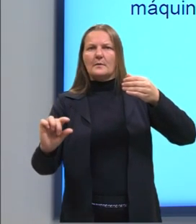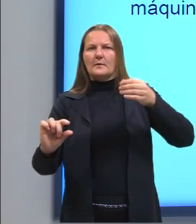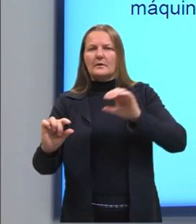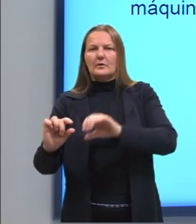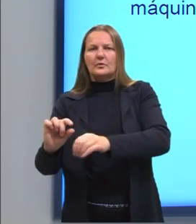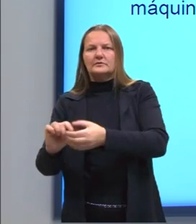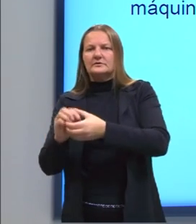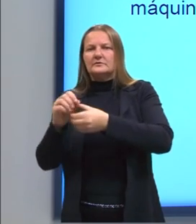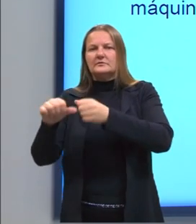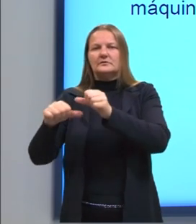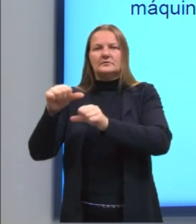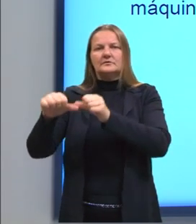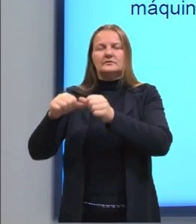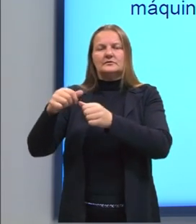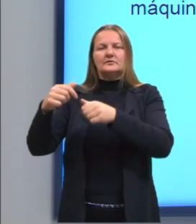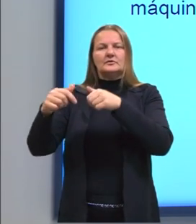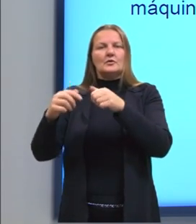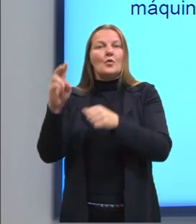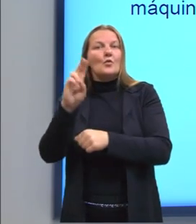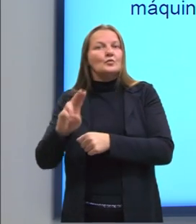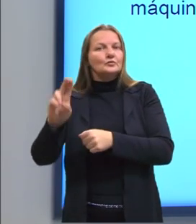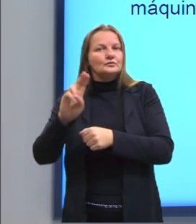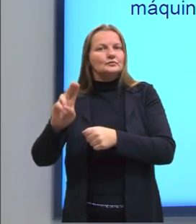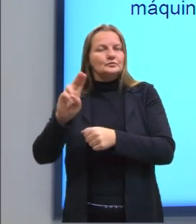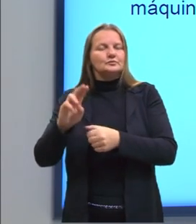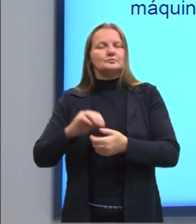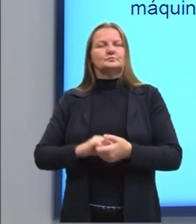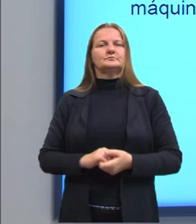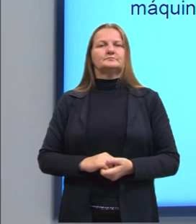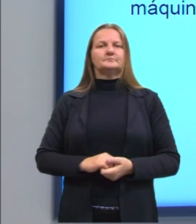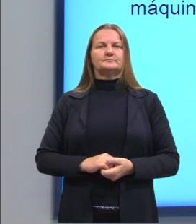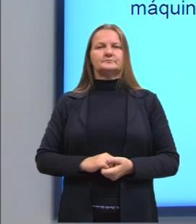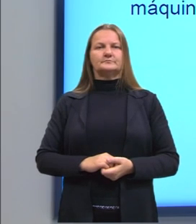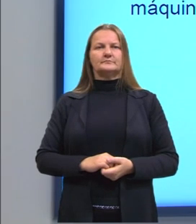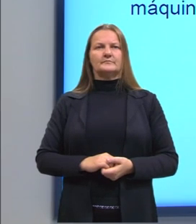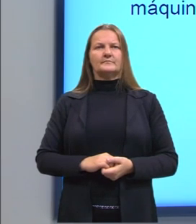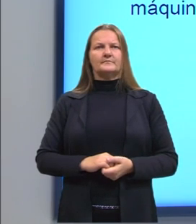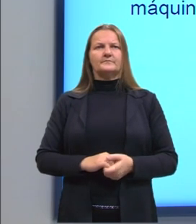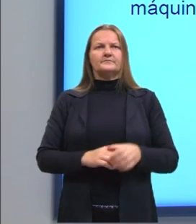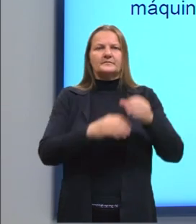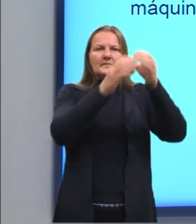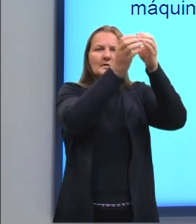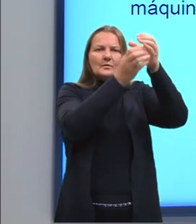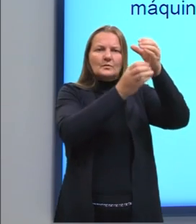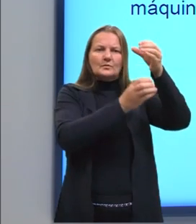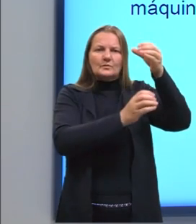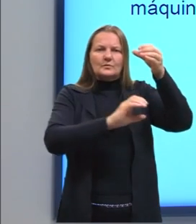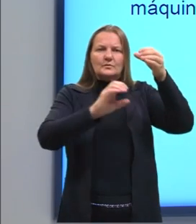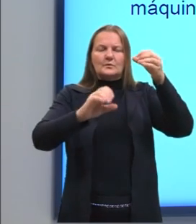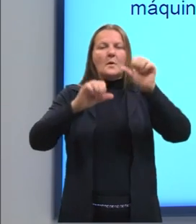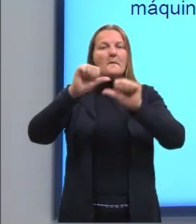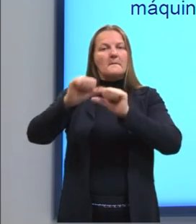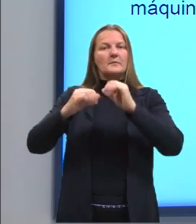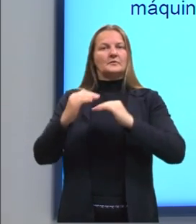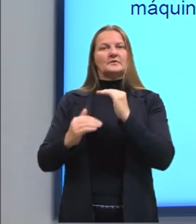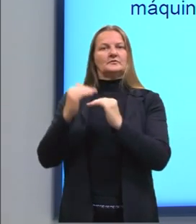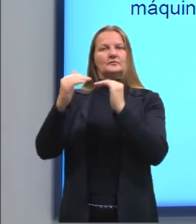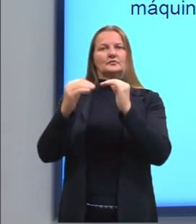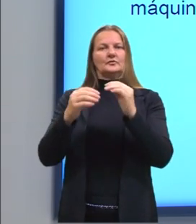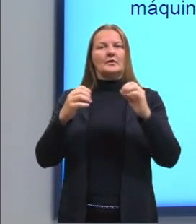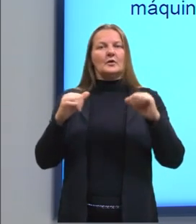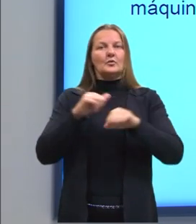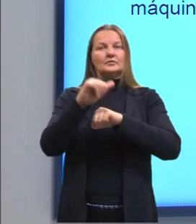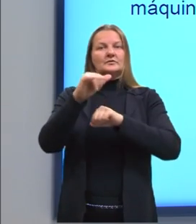parte é transformada em trabalho, tá? Então, a máquina térmica, né, seria esse processo aqui que está acontecendo,